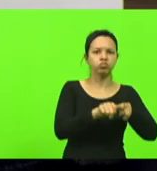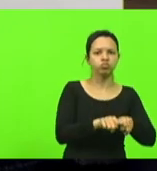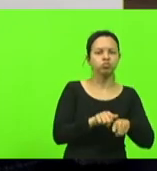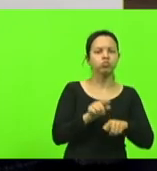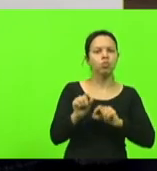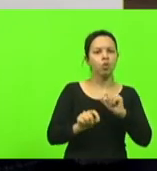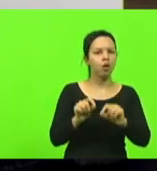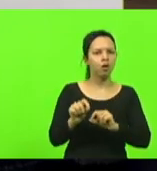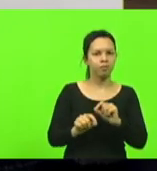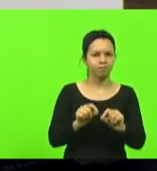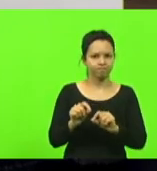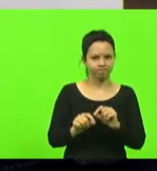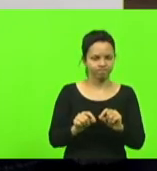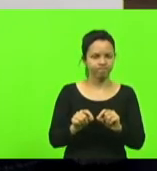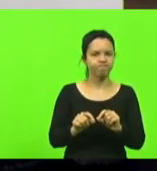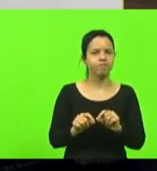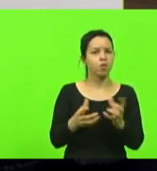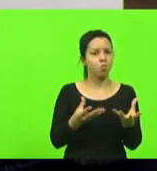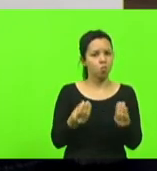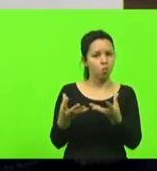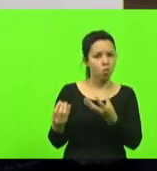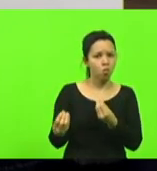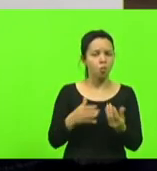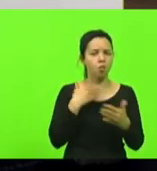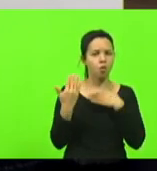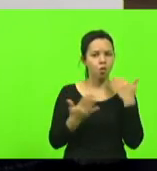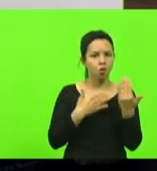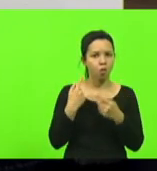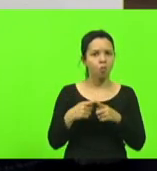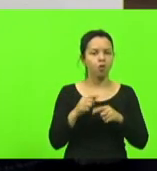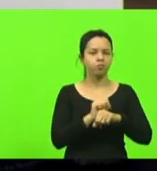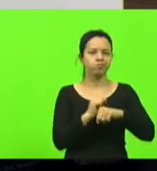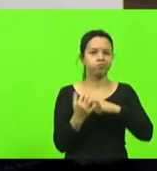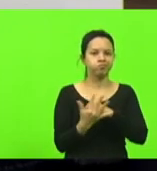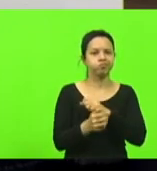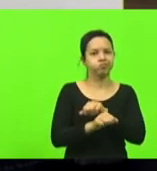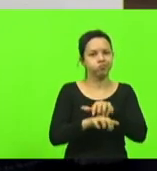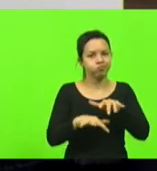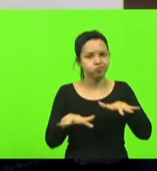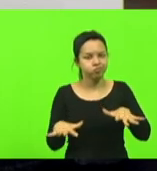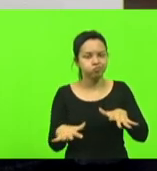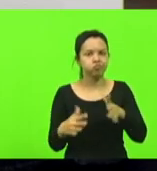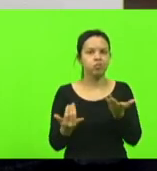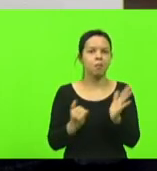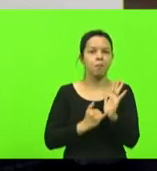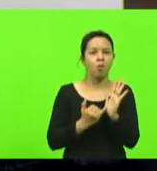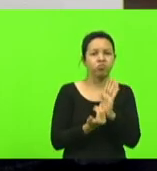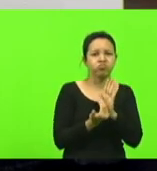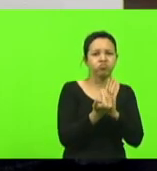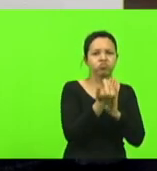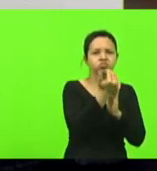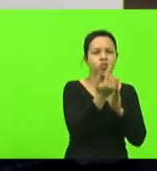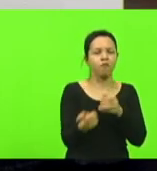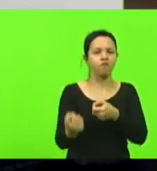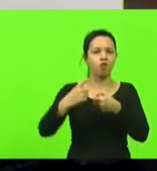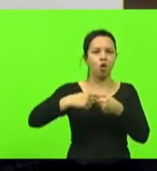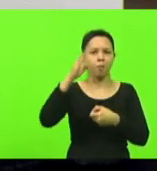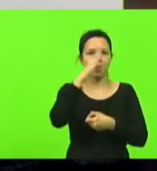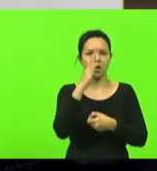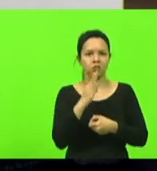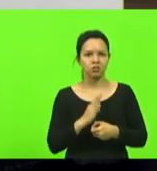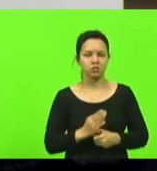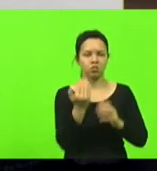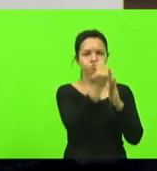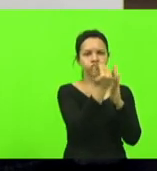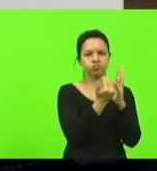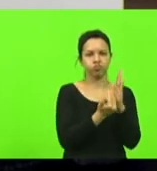mortes por causa da pandemia da covid inflação ascendente volta do Brasil ao mapa da fome da miséria